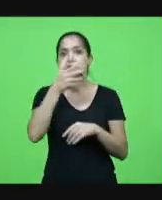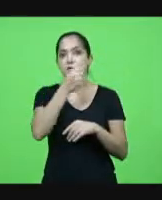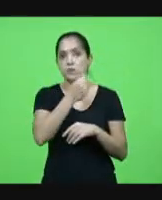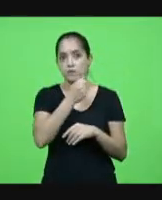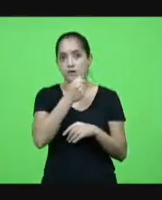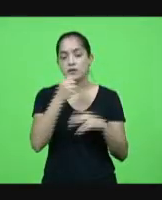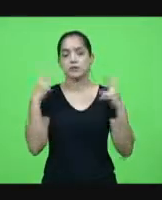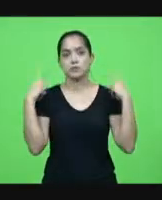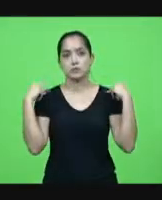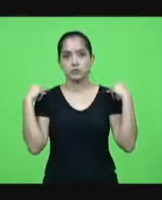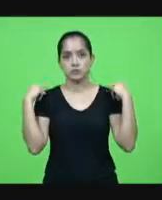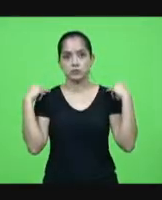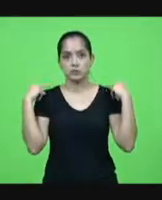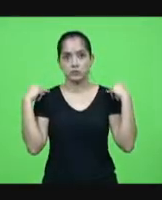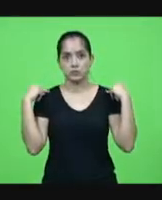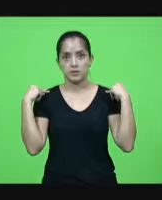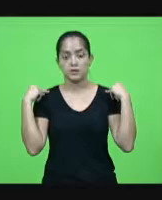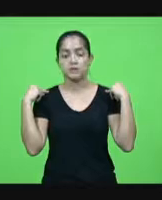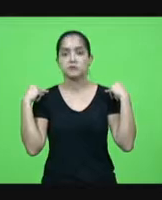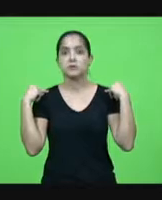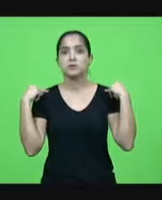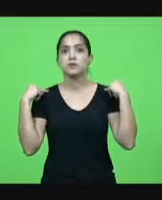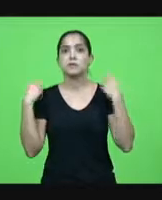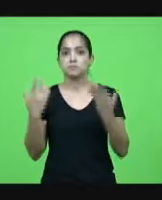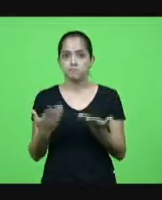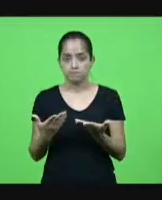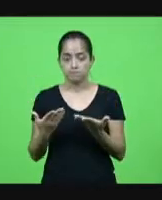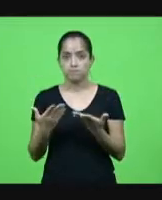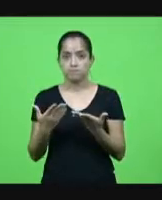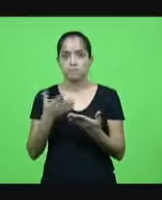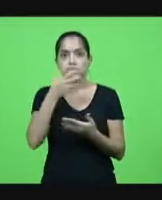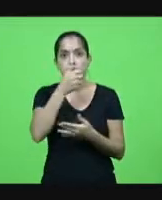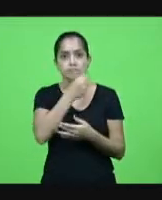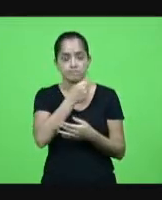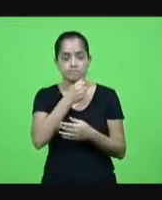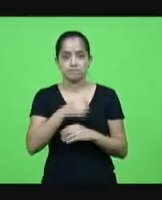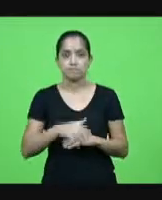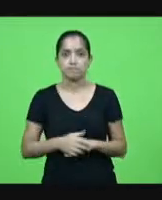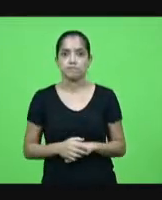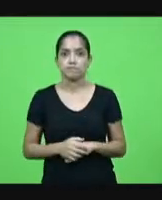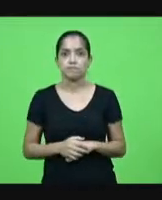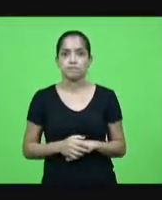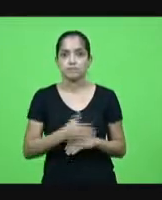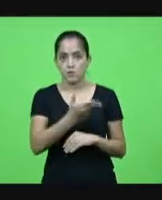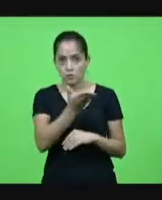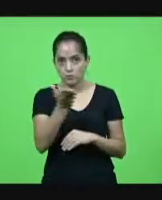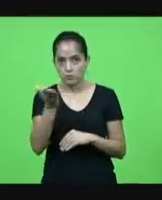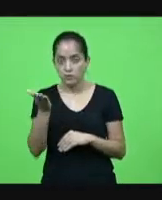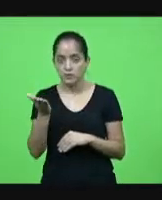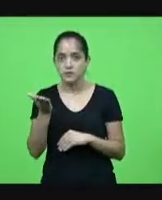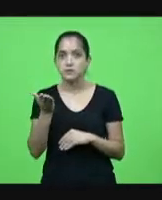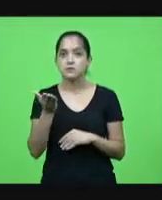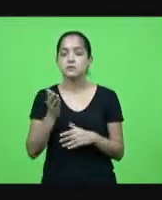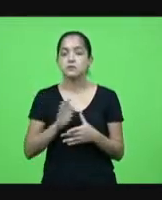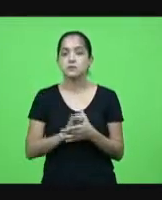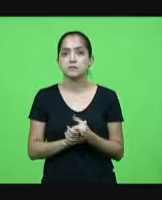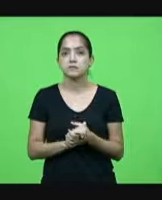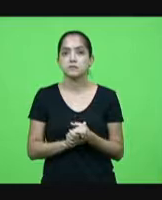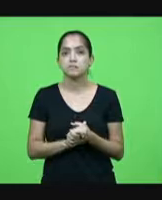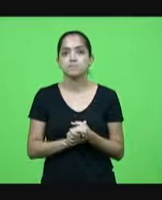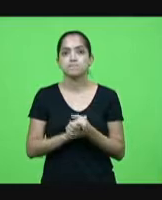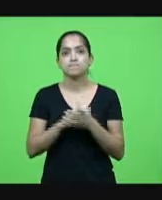motoristas Gessouni Lunardi e Ronaldo Bittencourt porque vocês dão